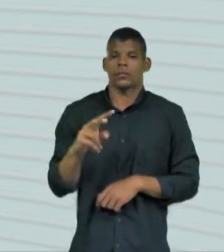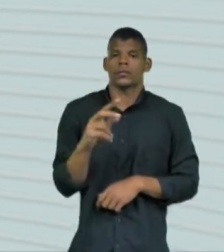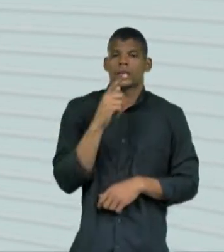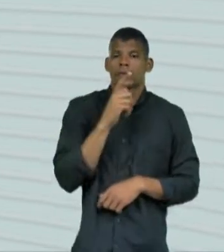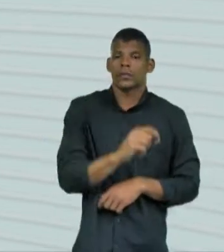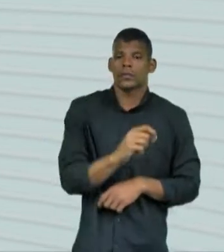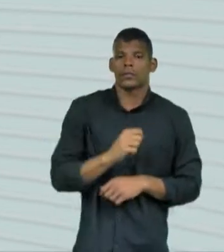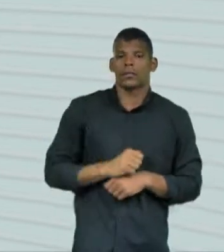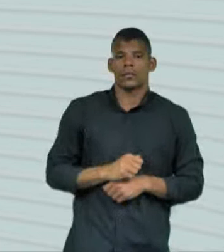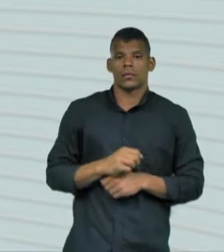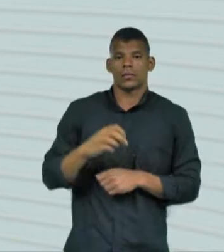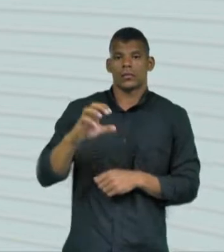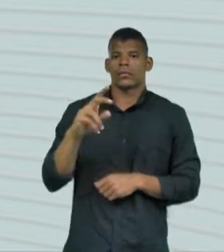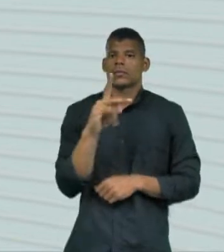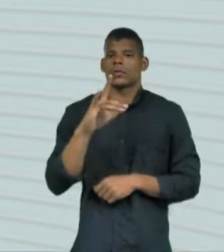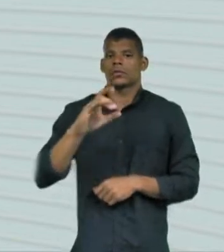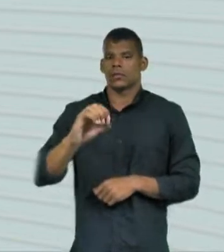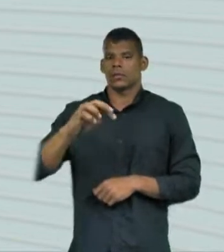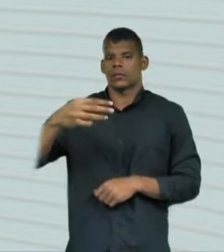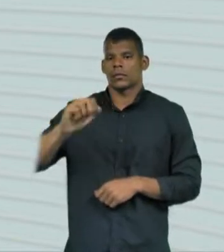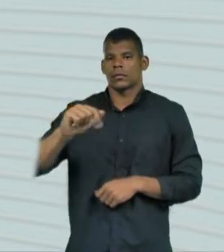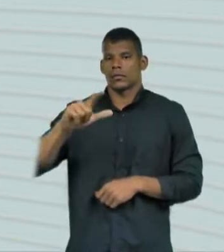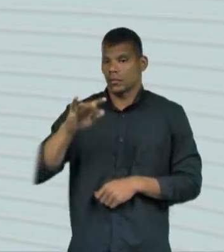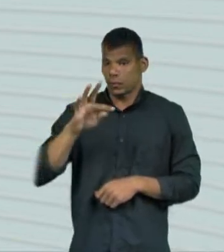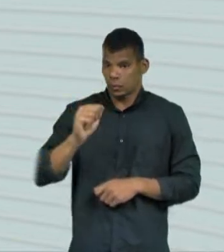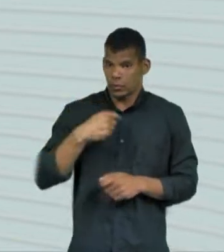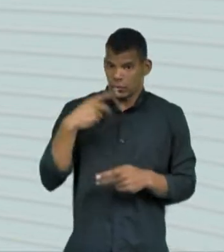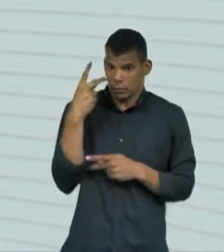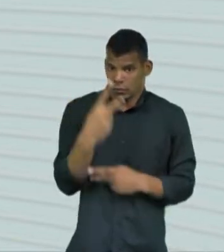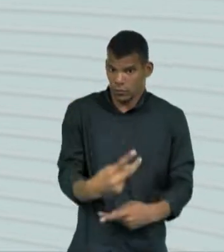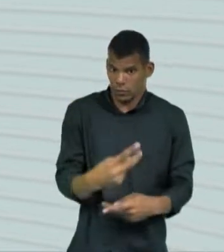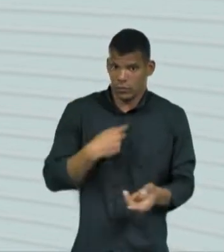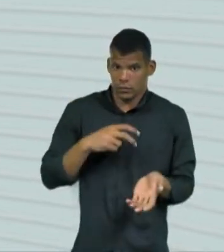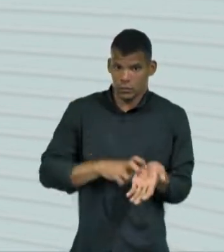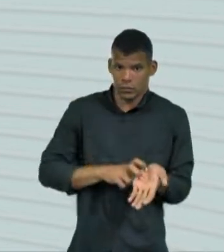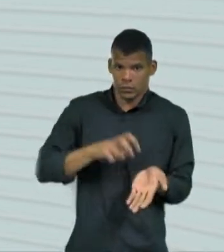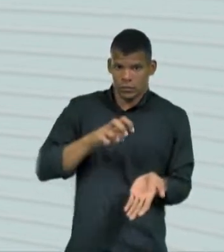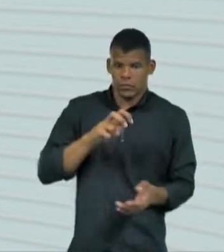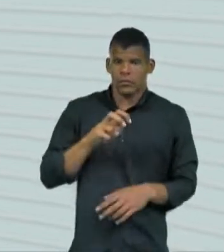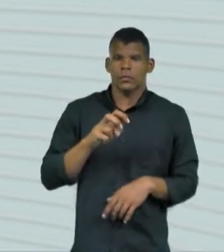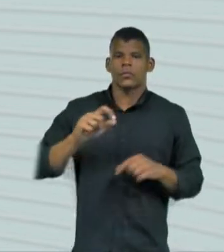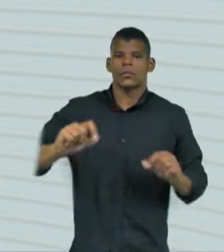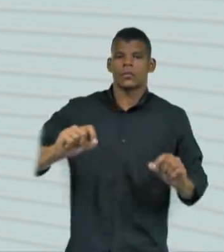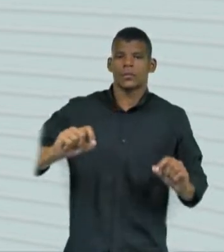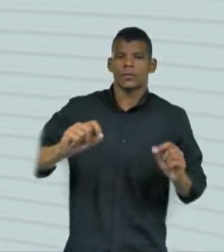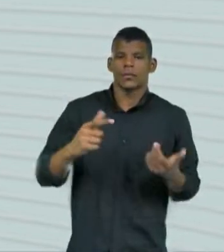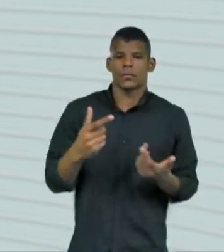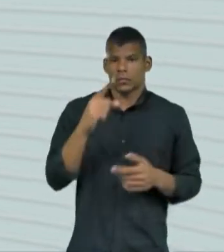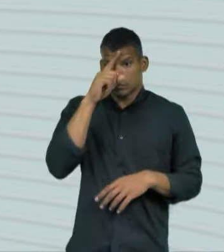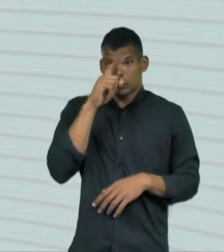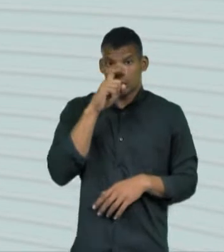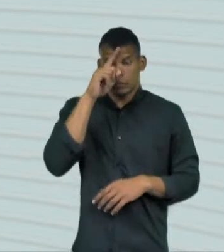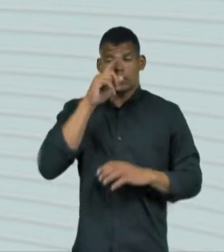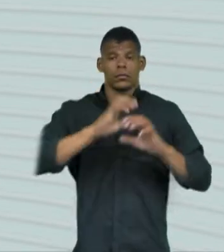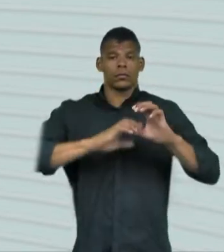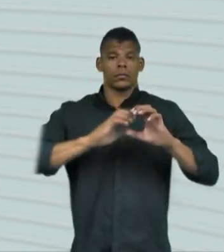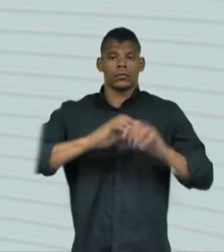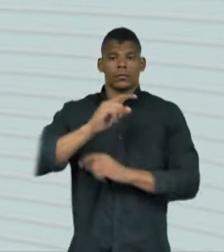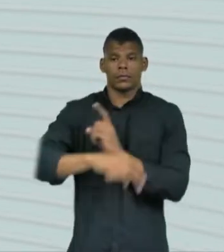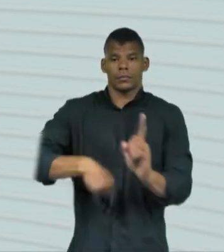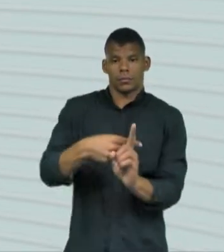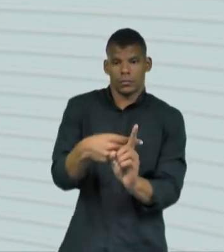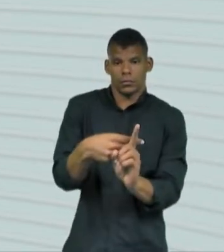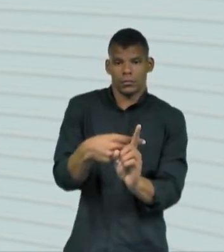PCB, o candidato Chico Malta visitou, no início da manhã, o canteiro de obras do Hospital da UES e, logo depois, fez